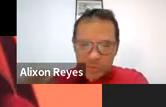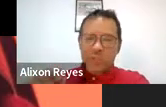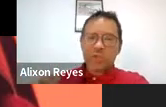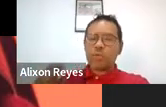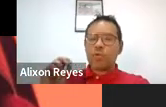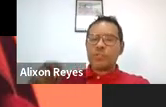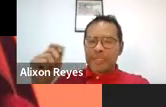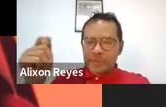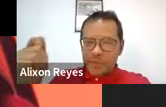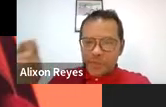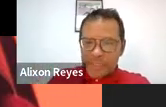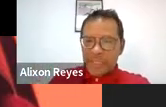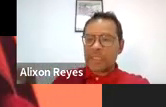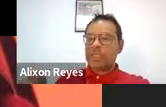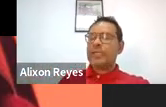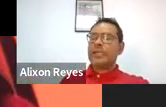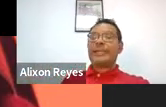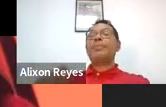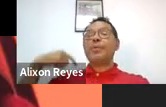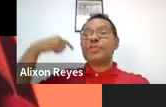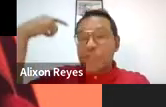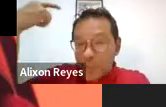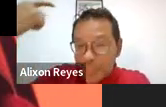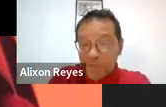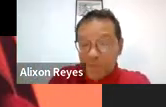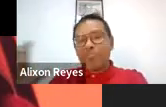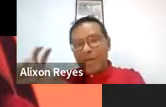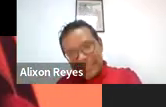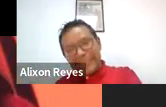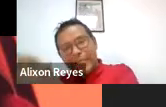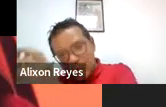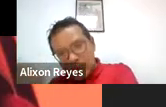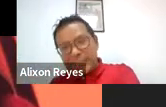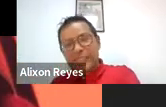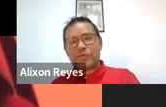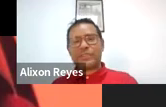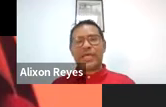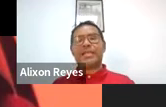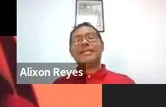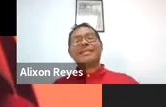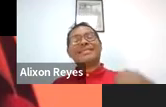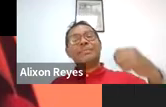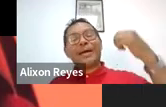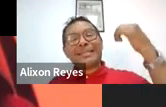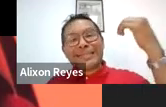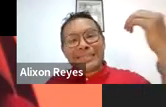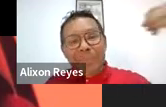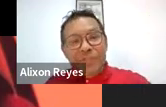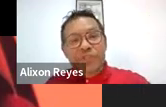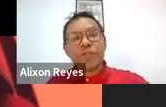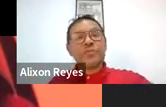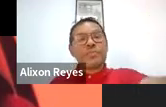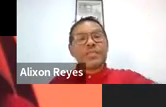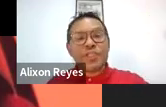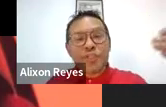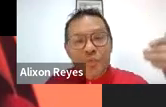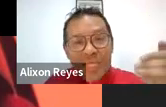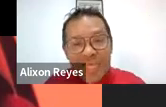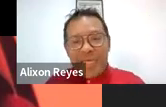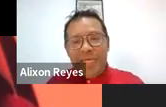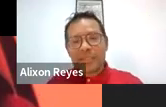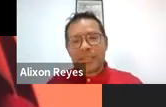o ocio como um direito social, reposicioná-lo em materia de justiça social, de participação